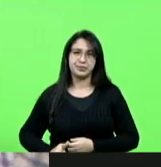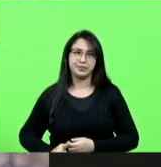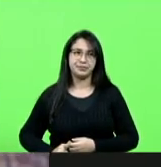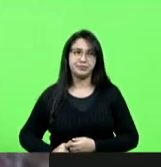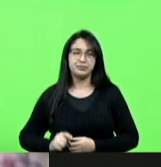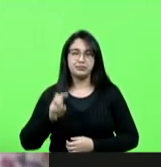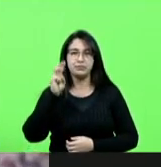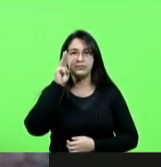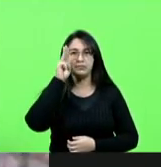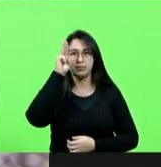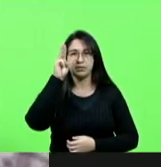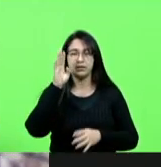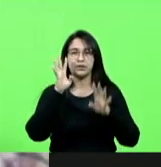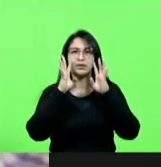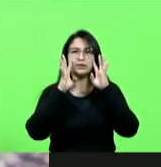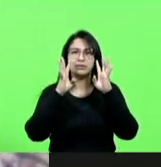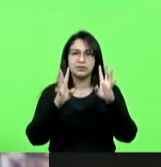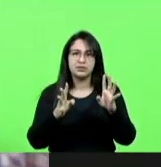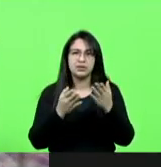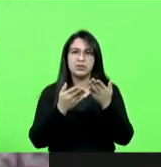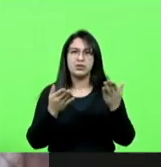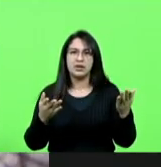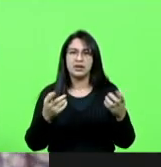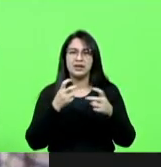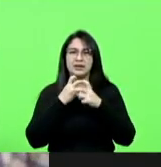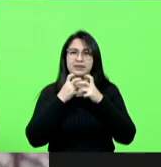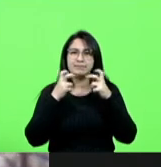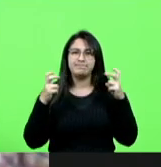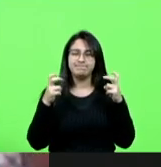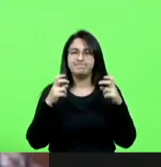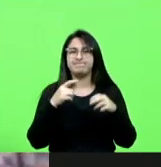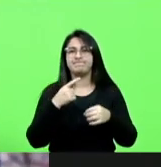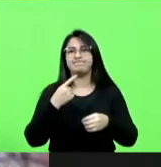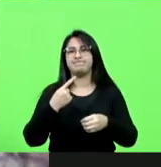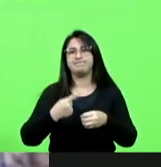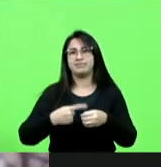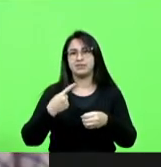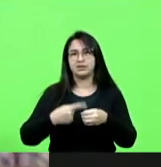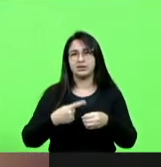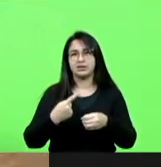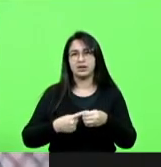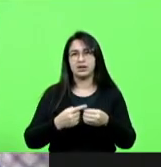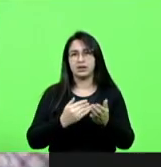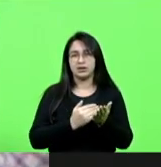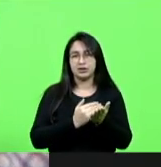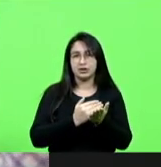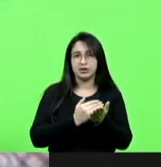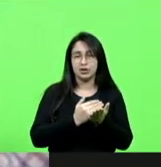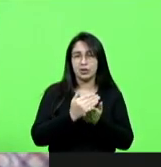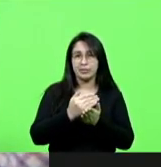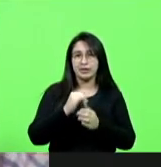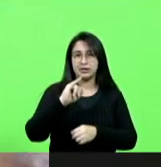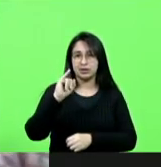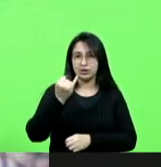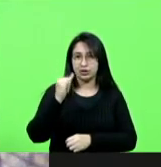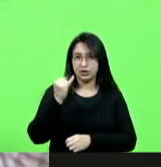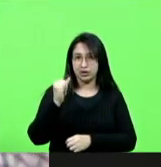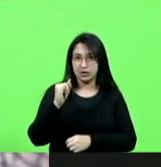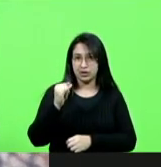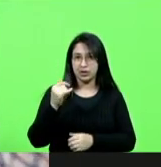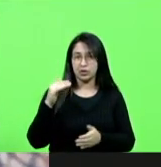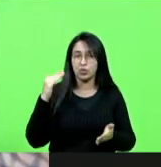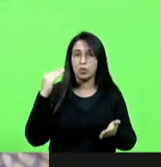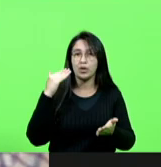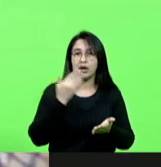escute o grito da cidade que de janeiro até agora já criou mais de